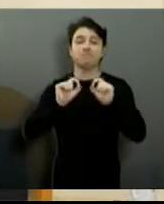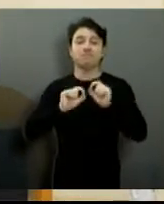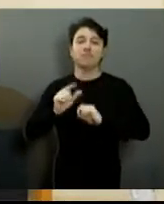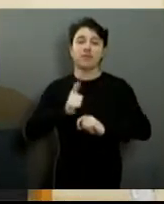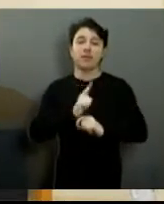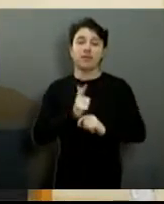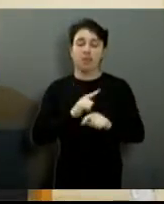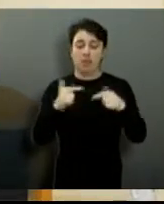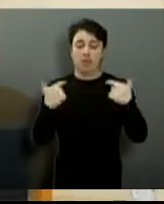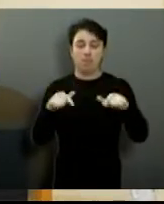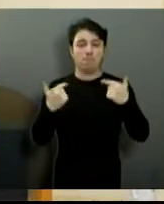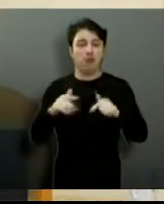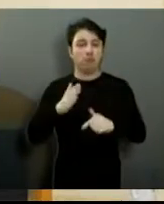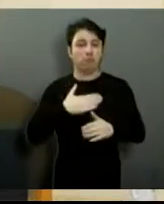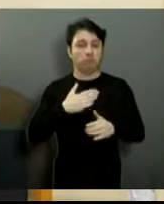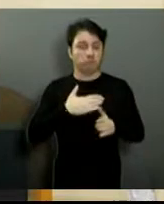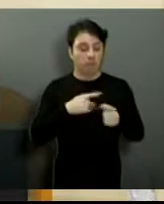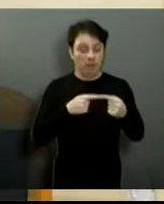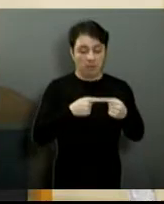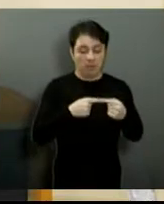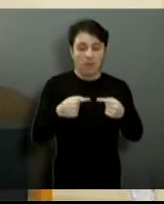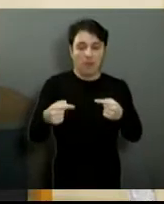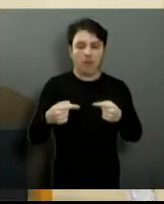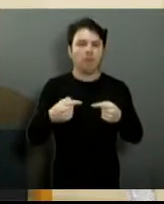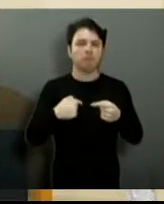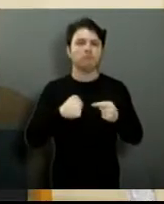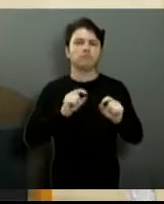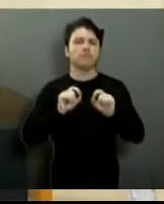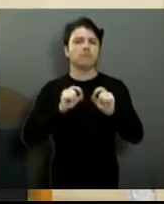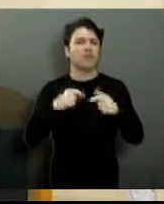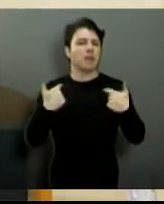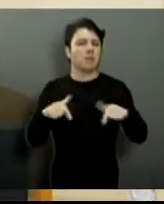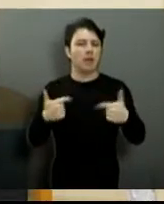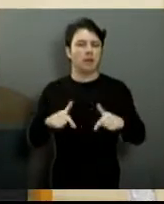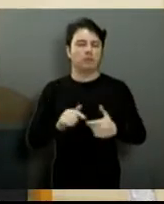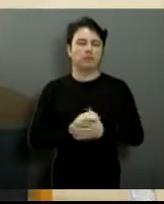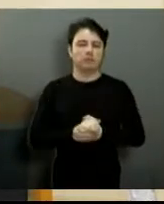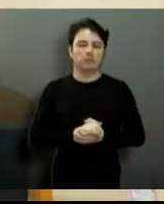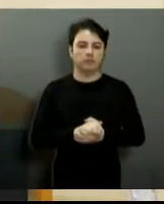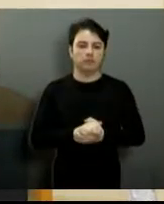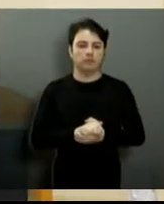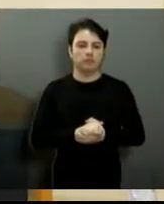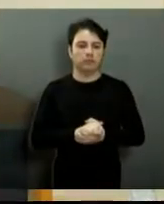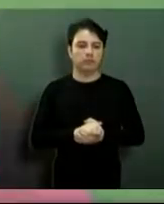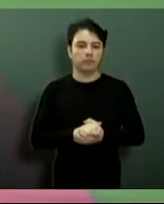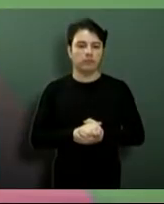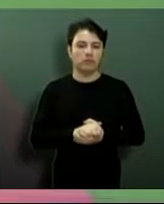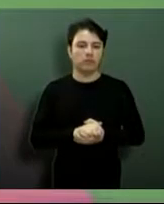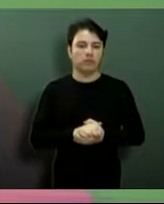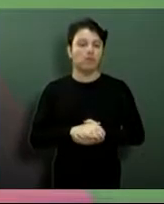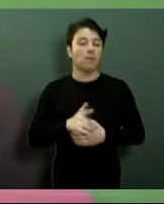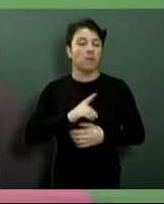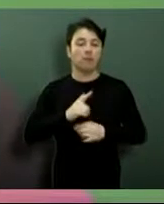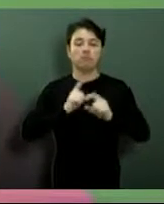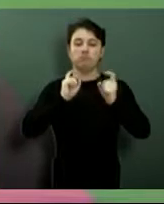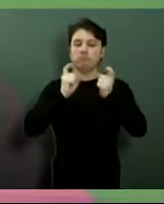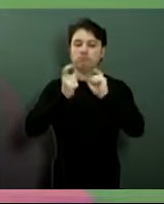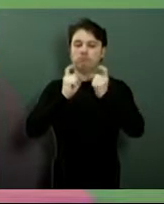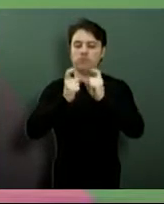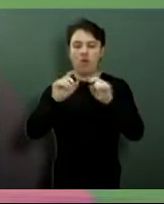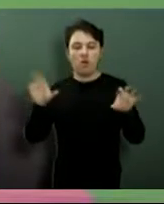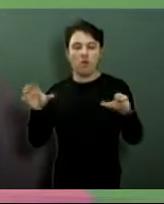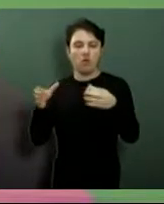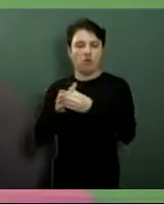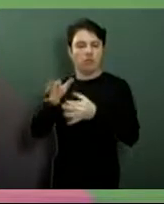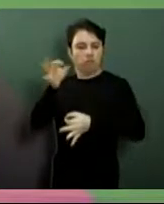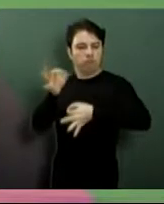que realizamos na última semana. Nós fizemos então nossa tradicional reunião com a Comissão de Justiça,